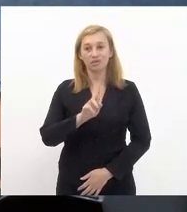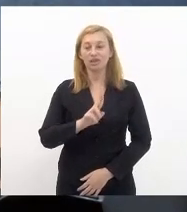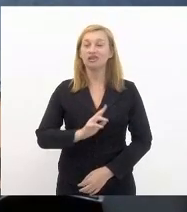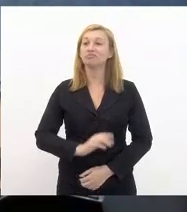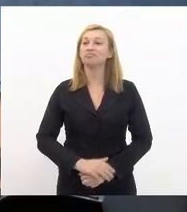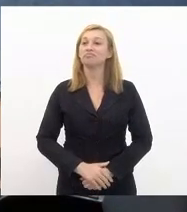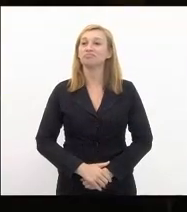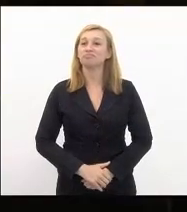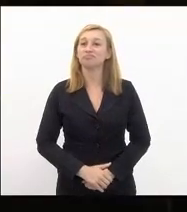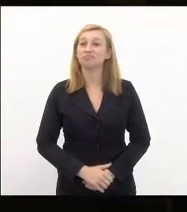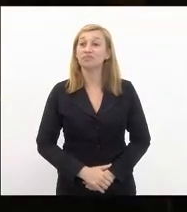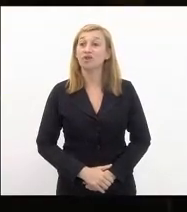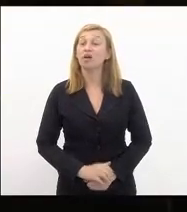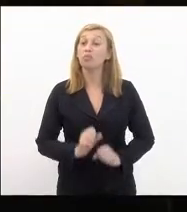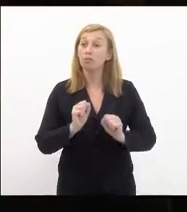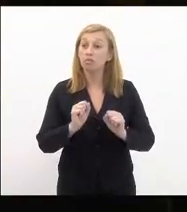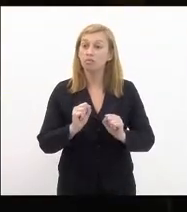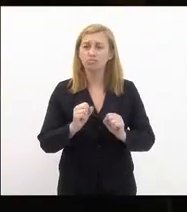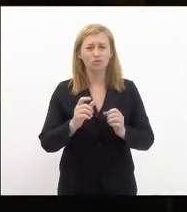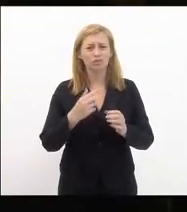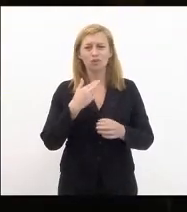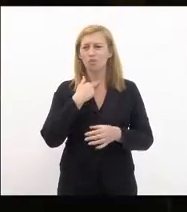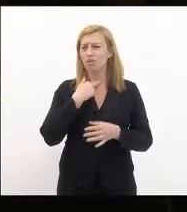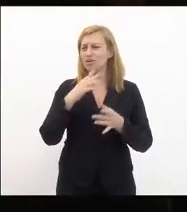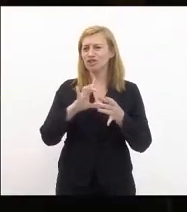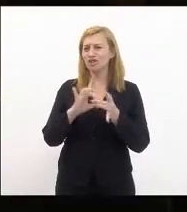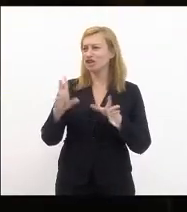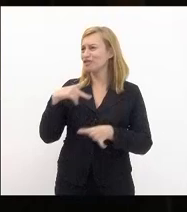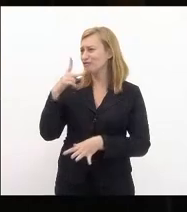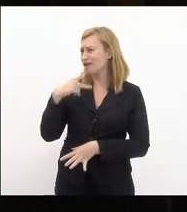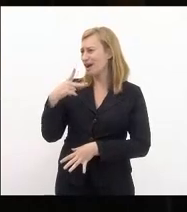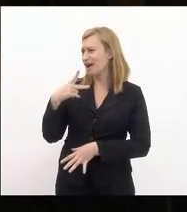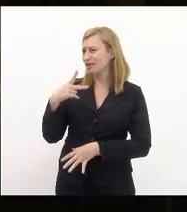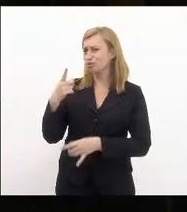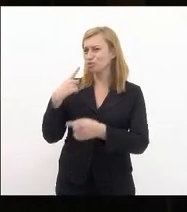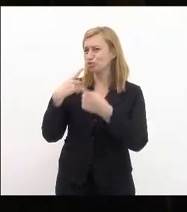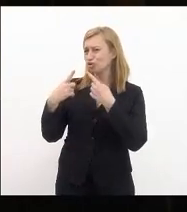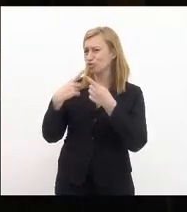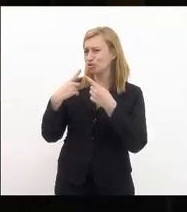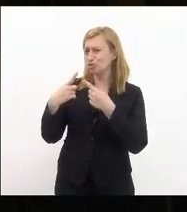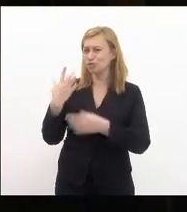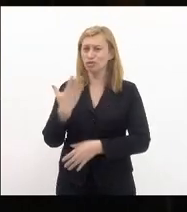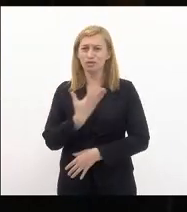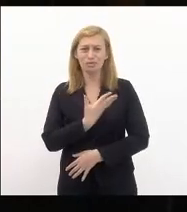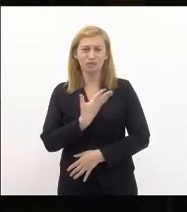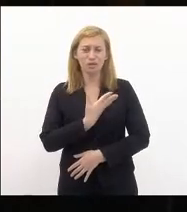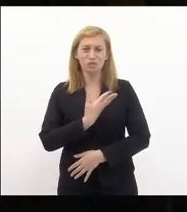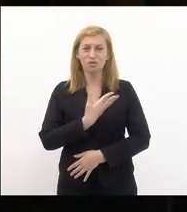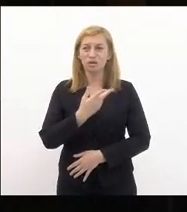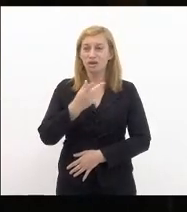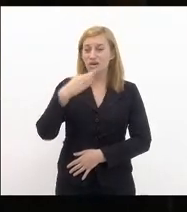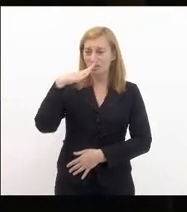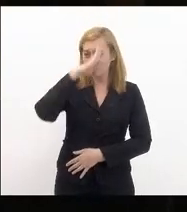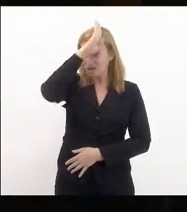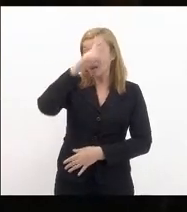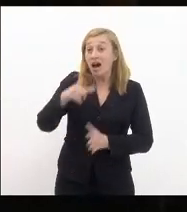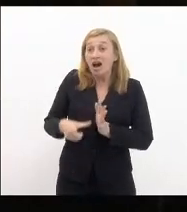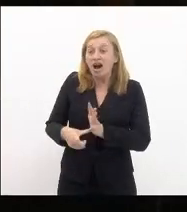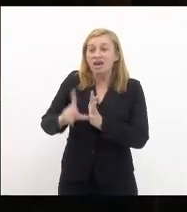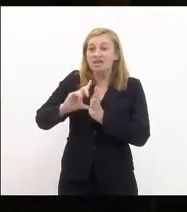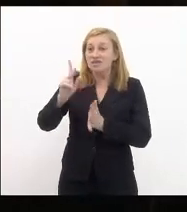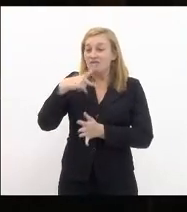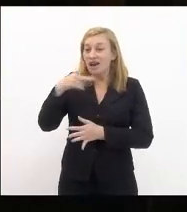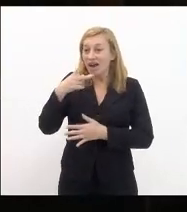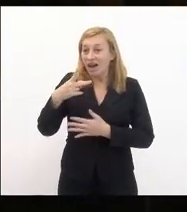não posso obviamente deixar de comentar o discurso épico do nosso presidente Jair Bolsonaro mas sem antes aproveitar a